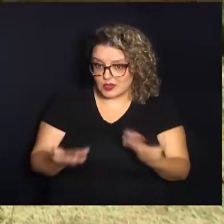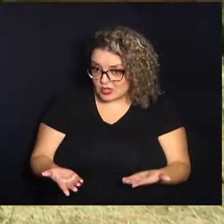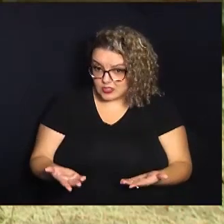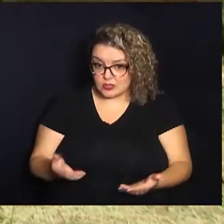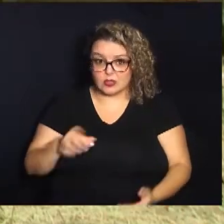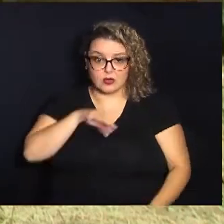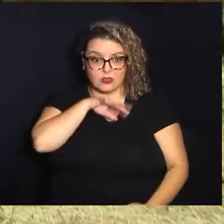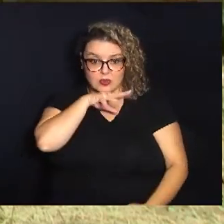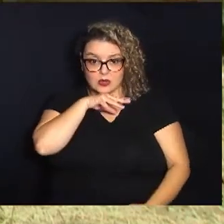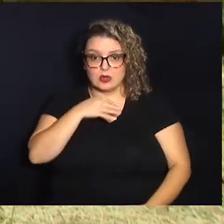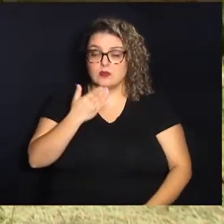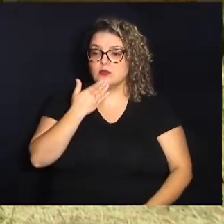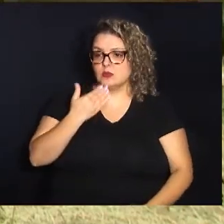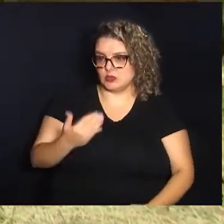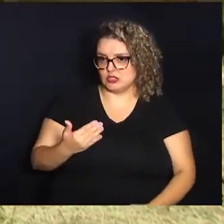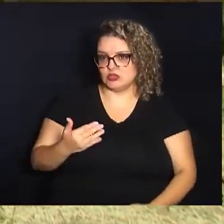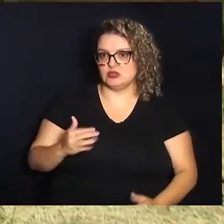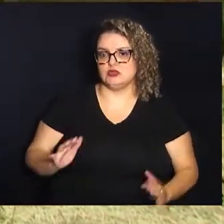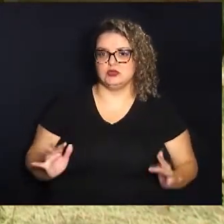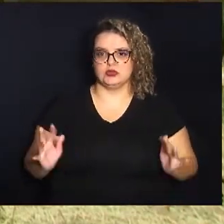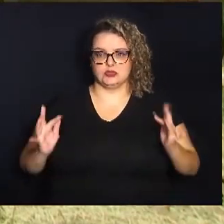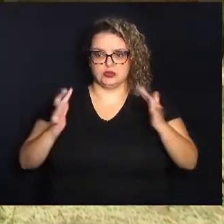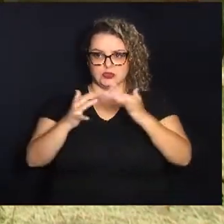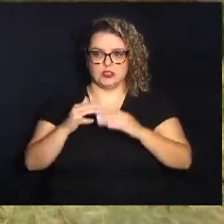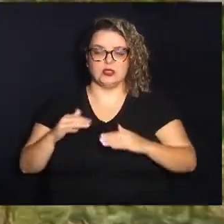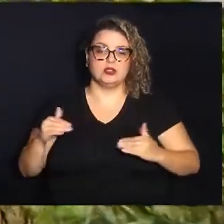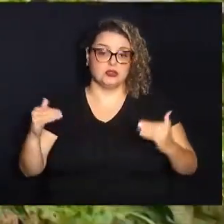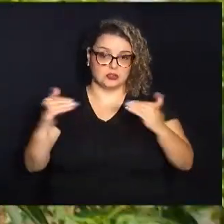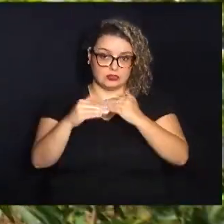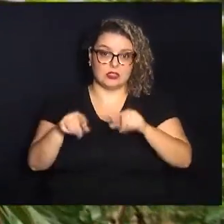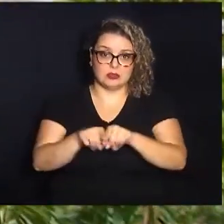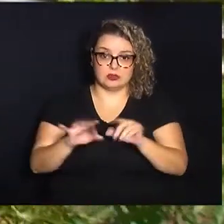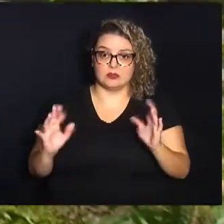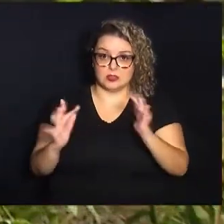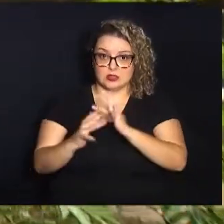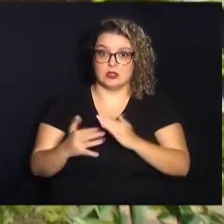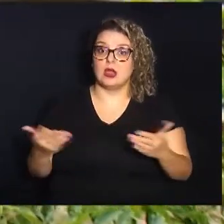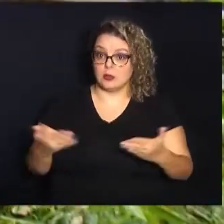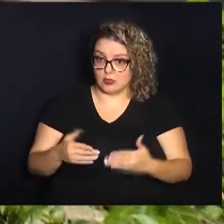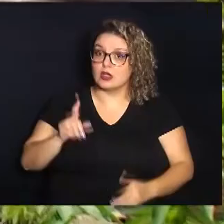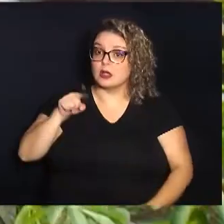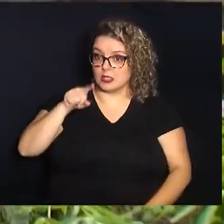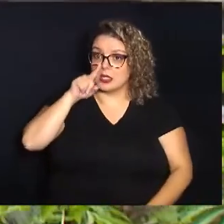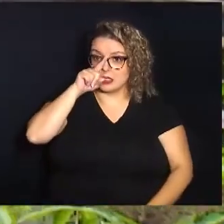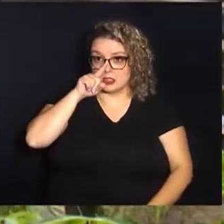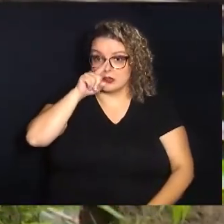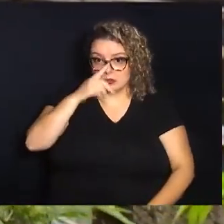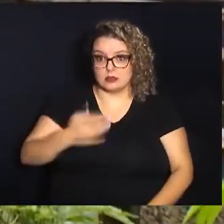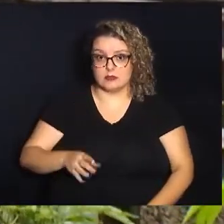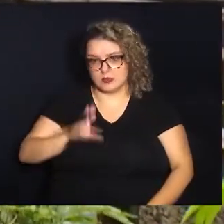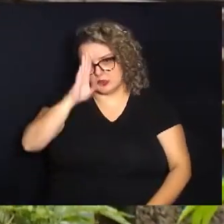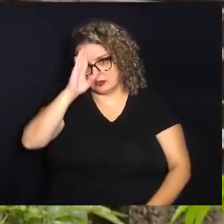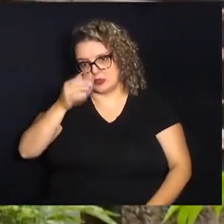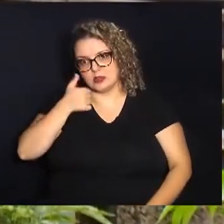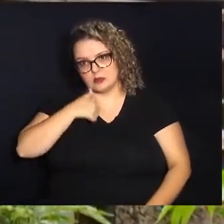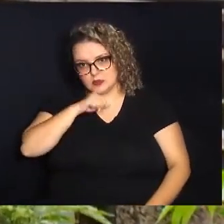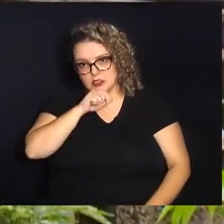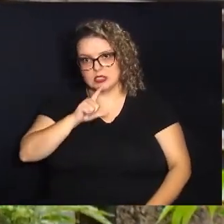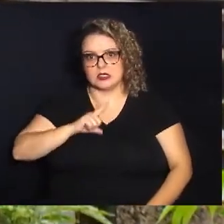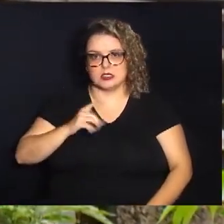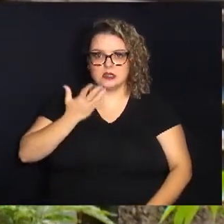isso que nós estamos rendivicando essa travessia de veículos e pedestres. Realmente é perigoso, principalmente as mães que têm criança pequena,